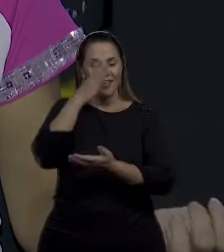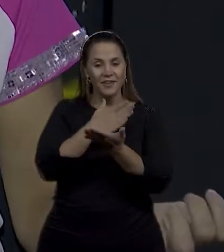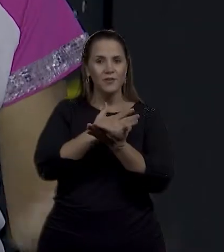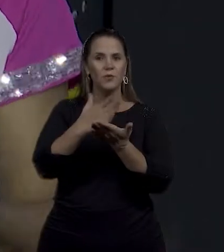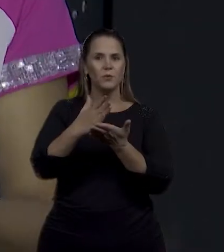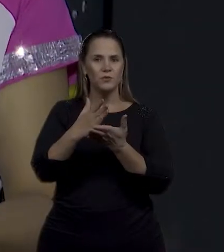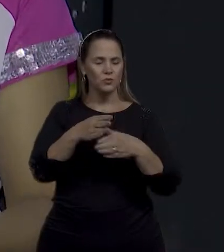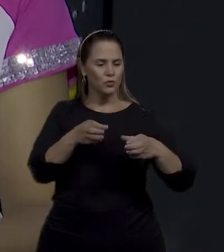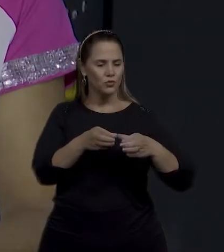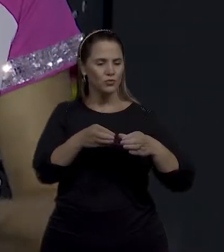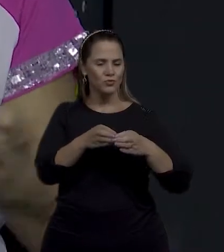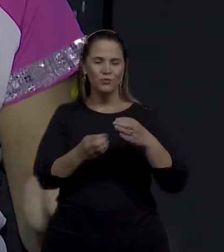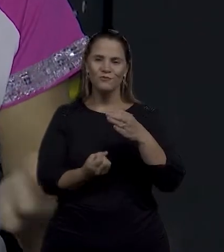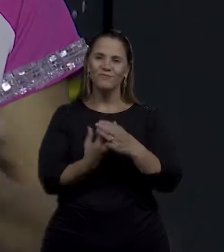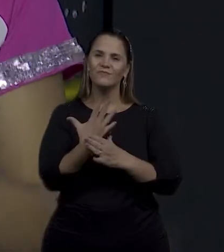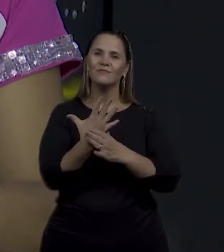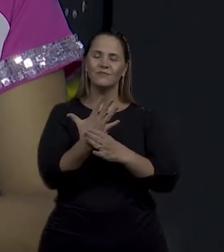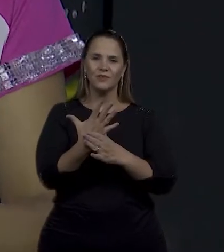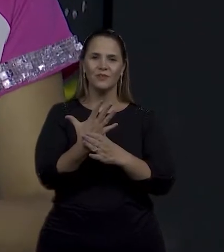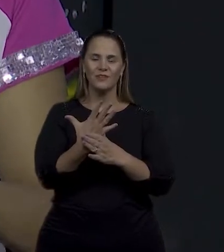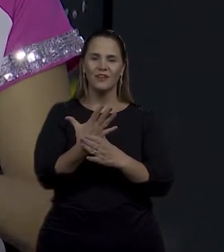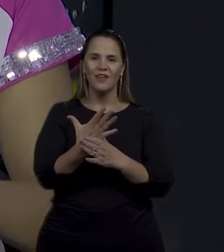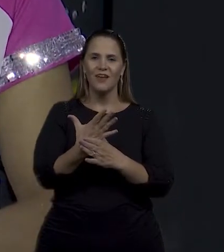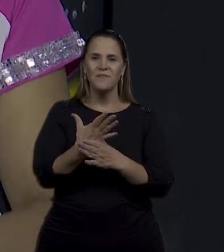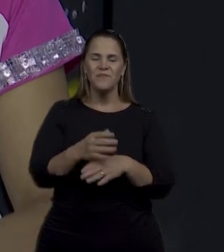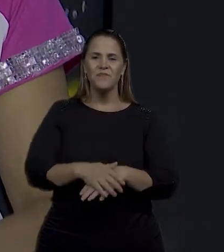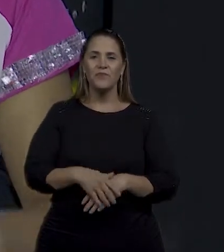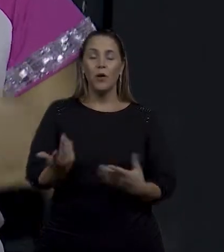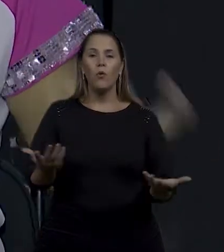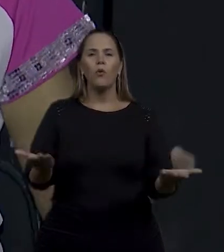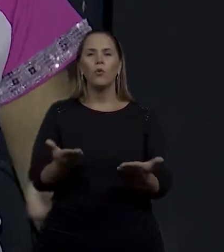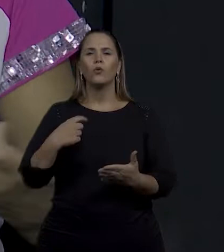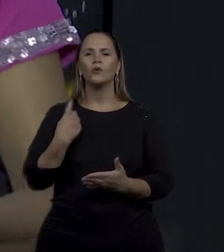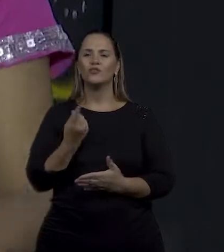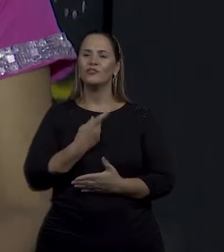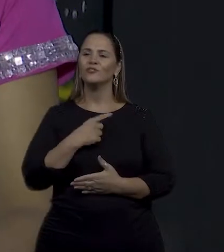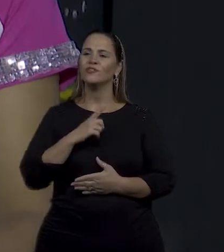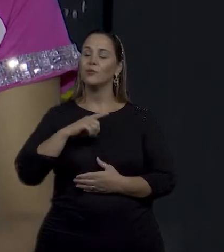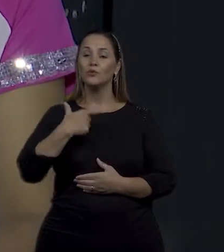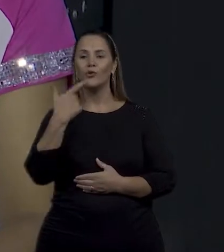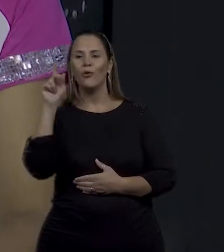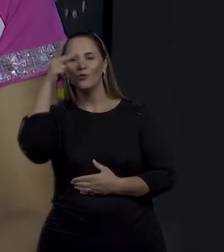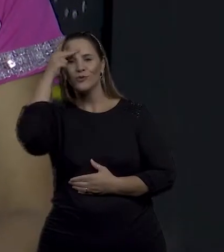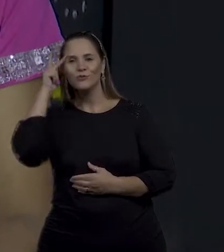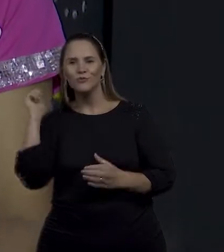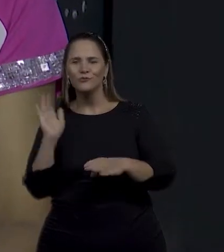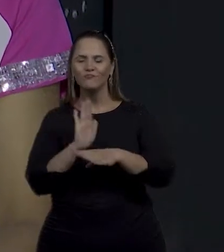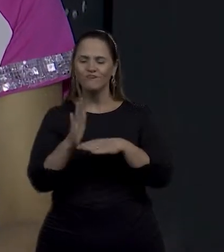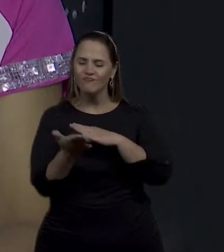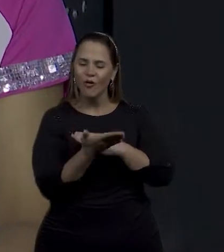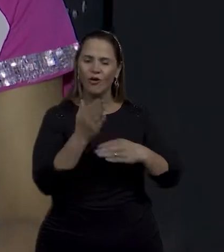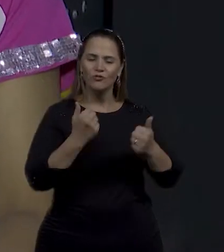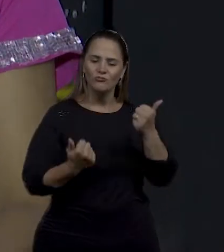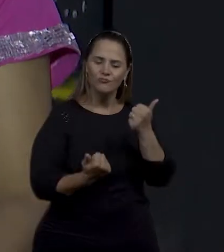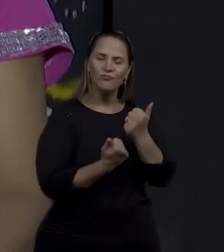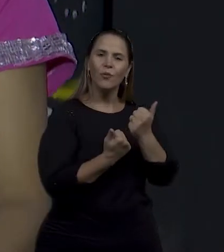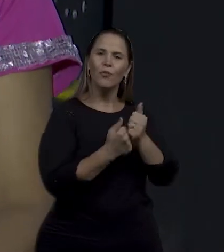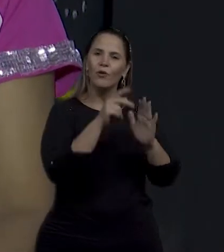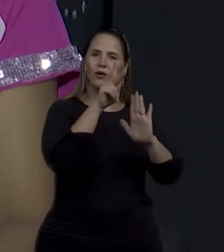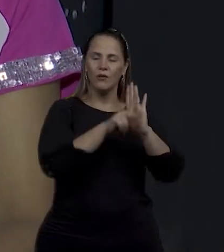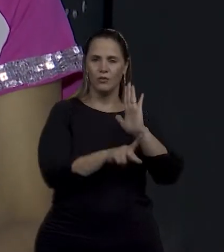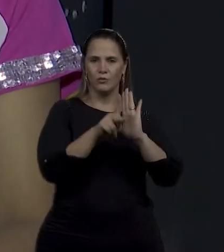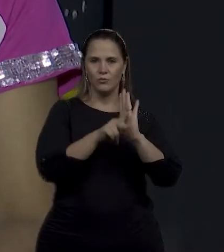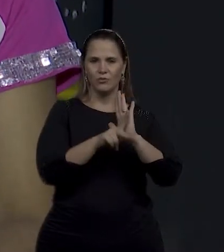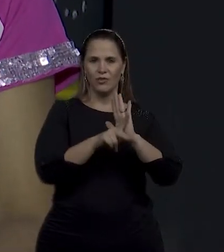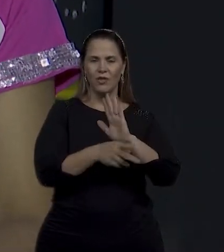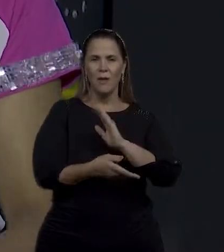o professor, tanto com a academia. E hoje a gente tem outros parceiros, outras pessoas que participam do projeto. Mas começou